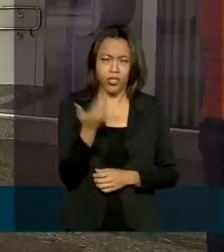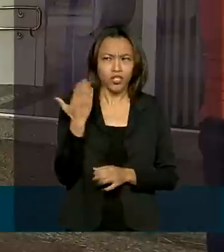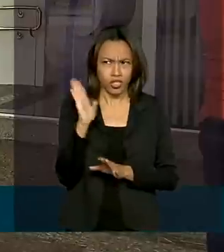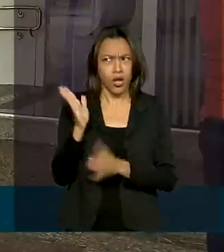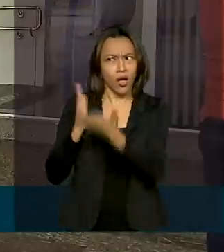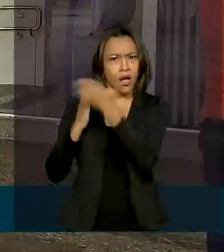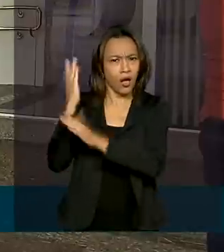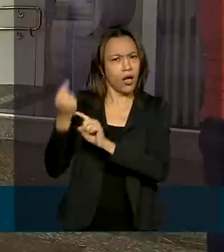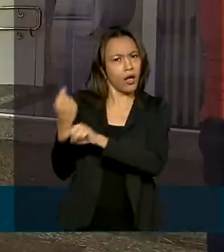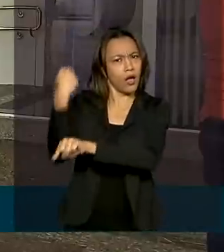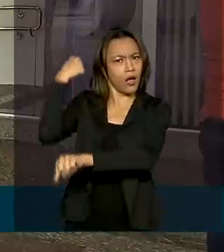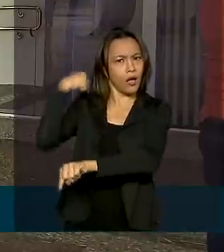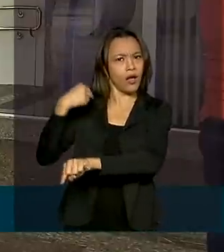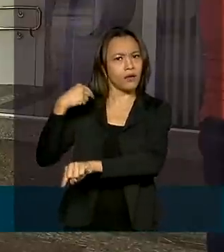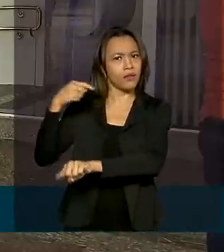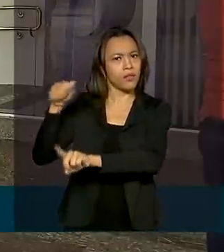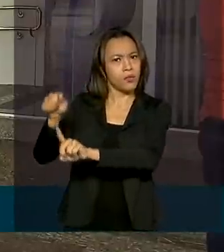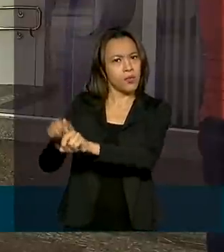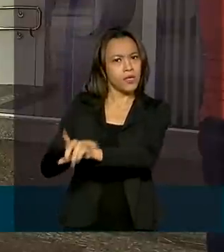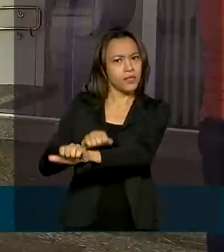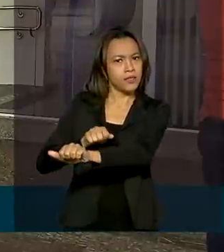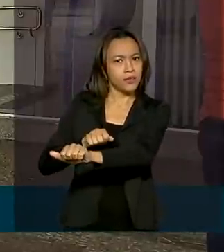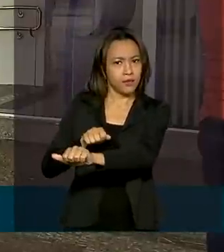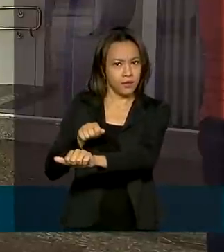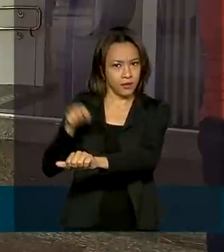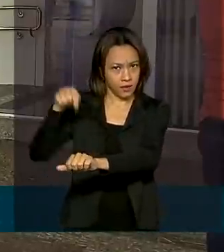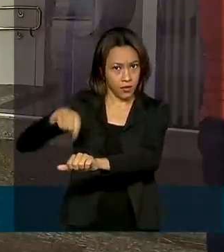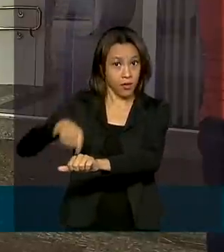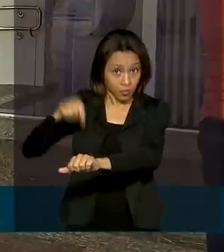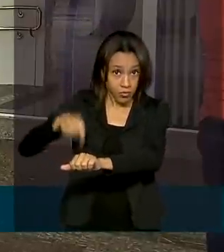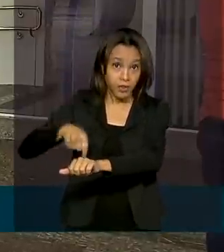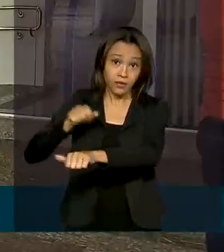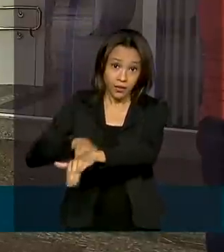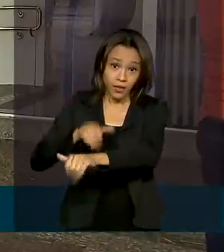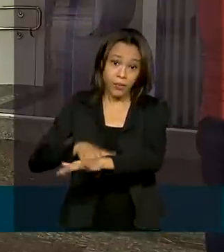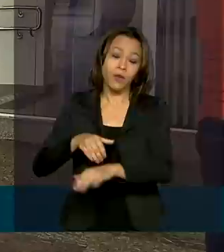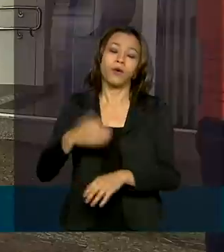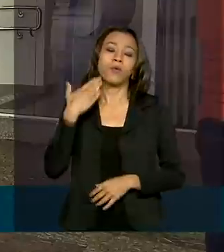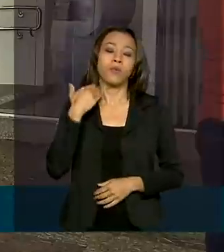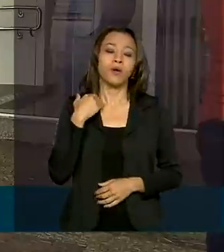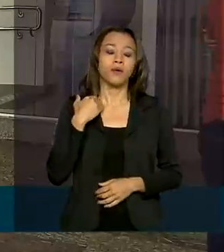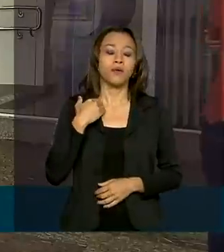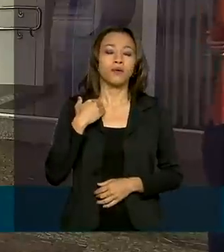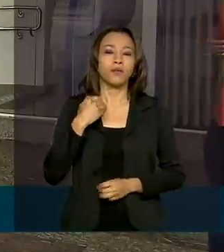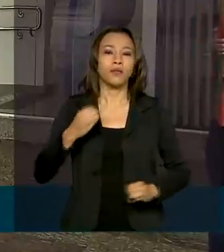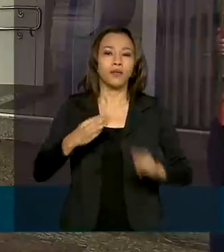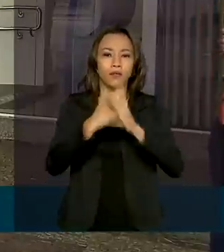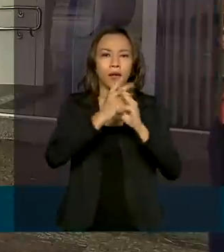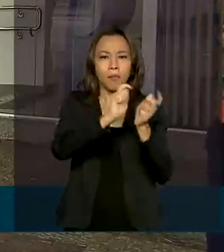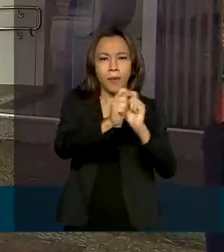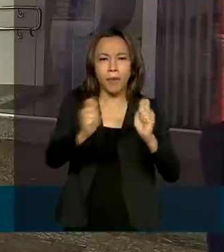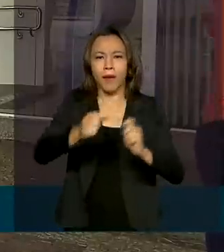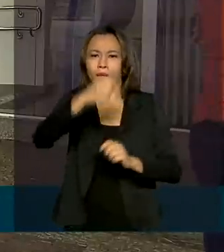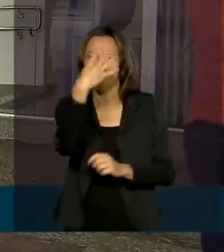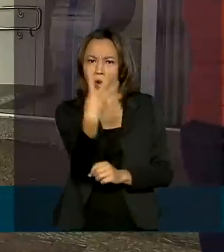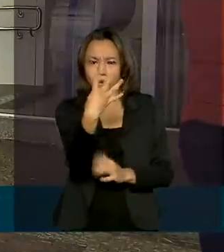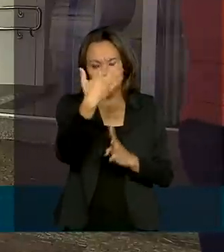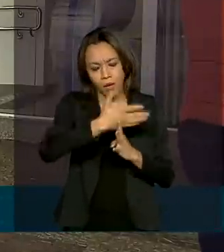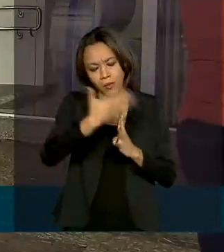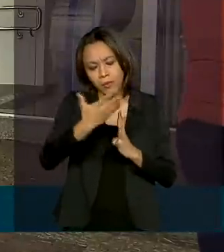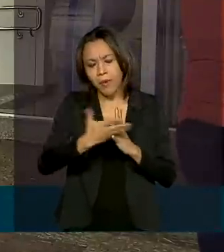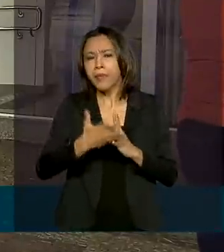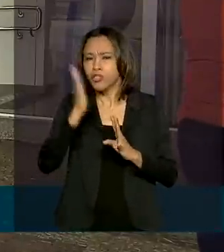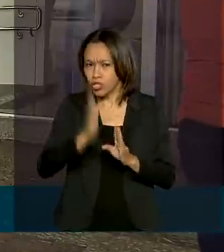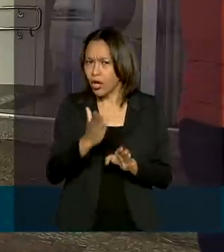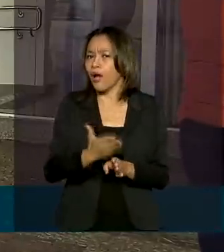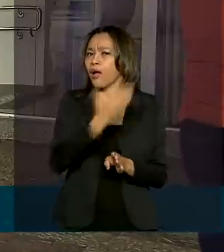setembro. A Caixa vai pagar quatro parcelas de R$ 300,00, além das já pagas pelo